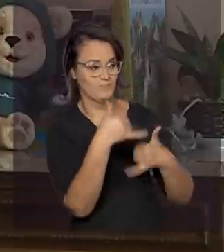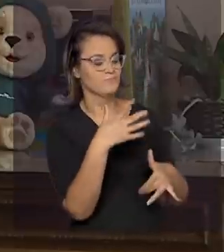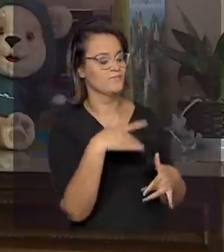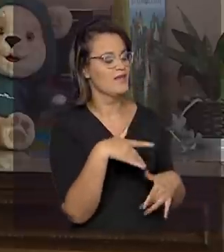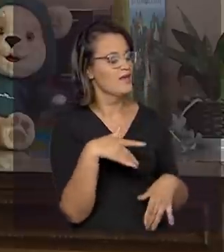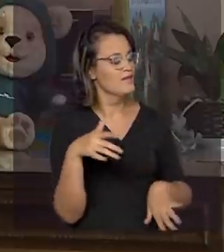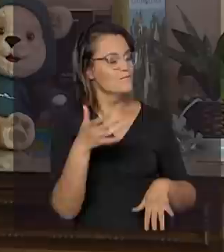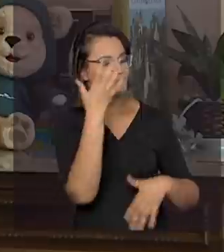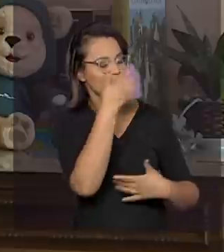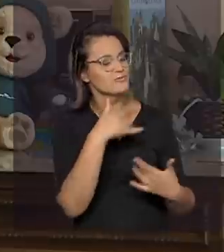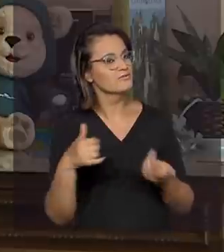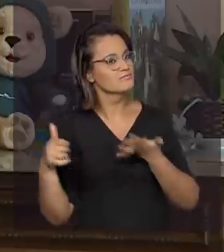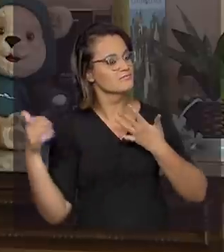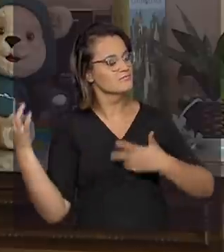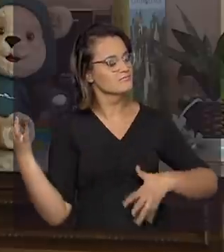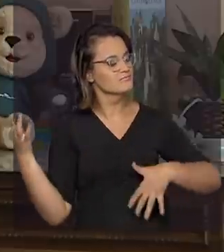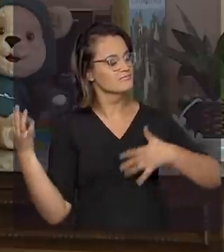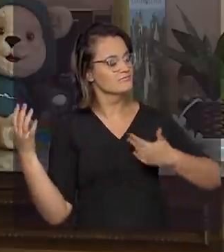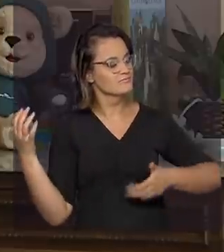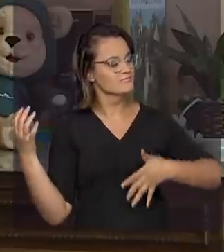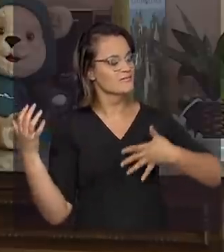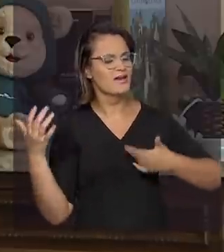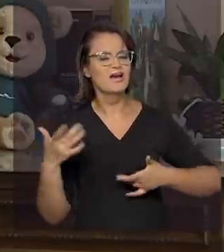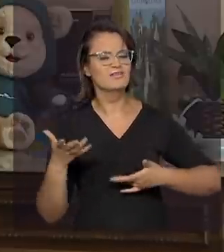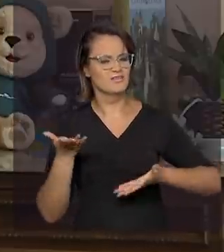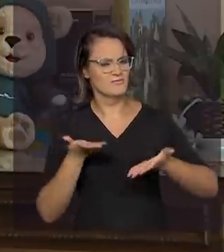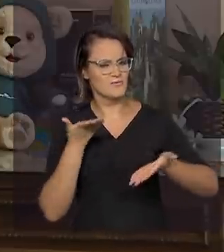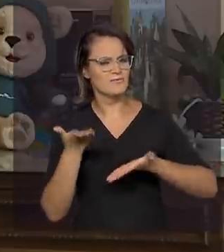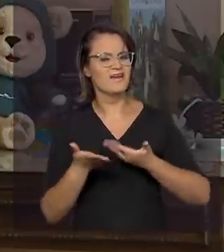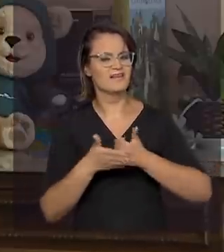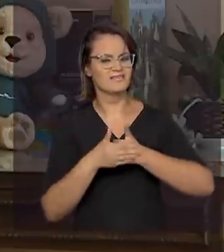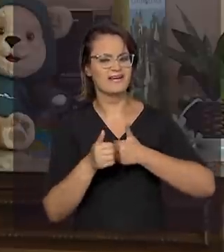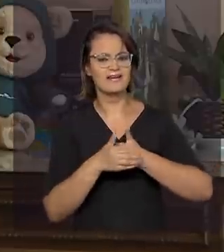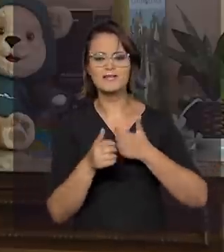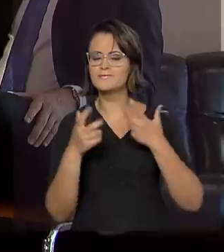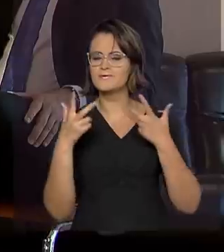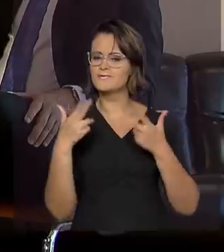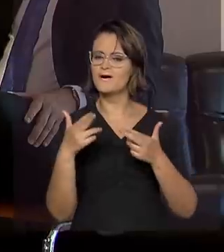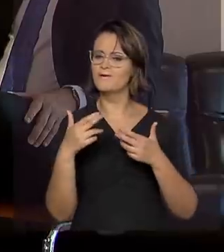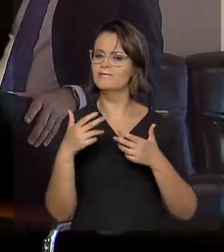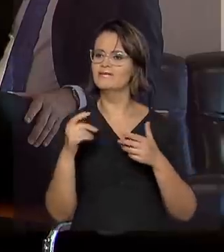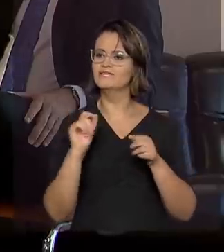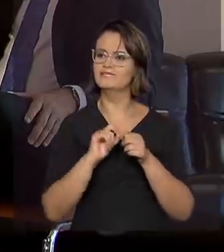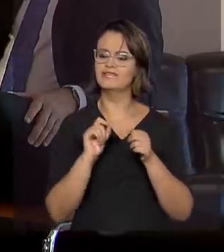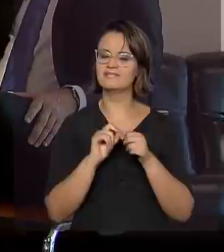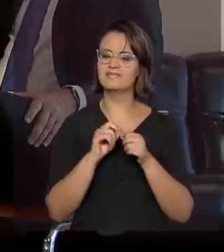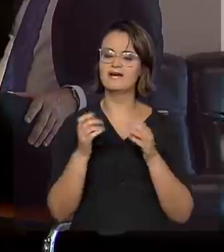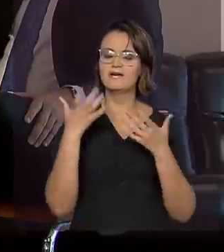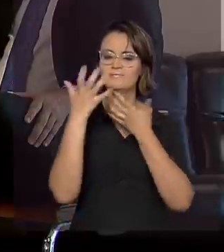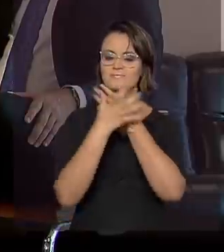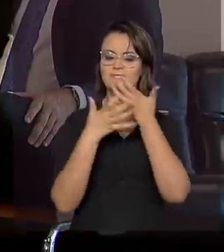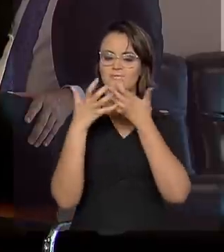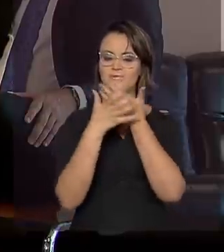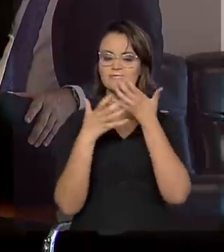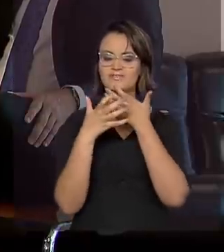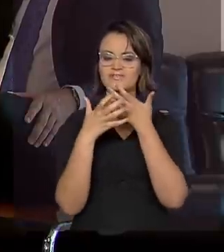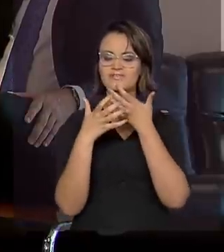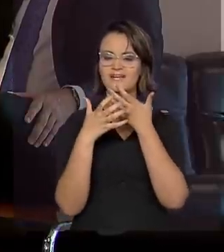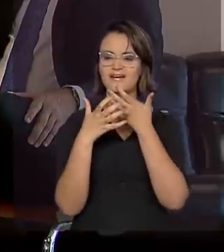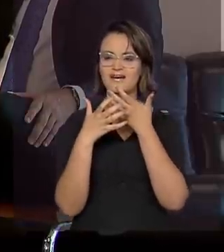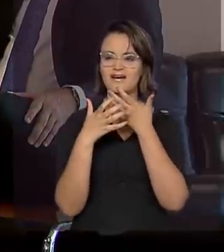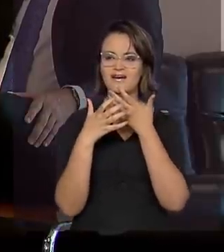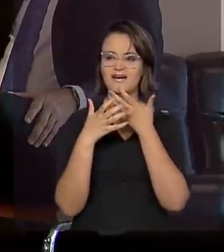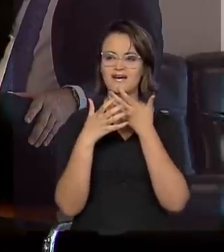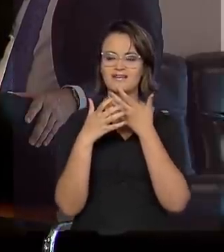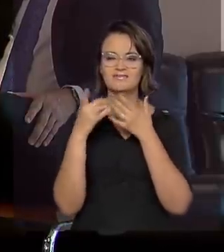essas canções com o mesmo cuidado técnico e com o mesmo carinho com que musiquei as letras da Arca de Noé